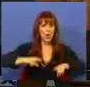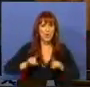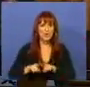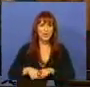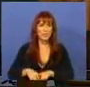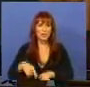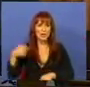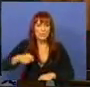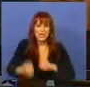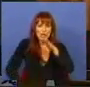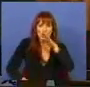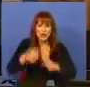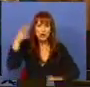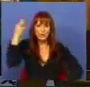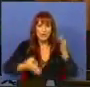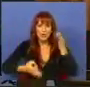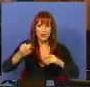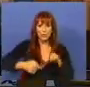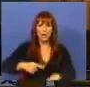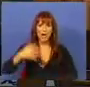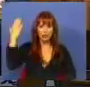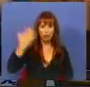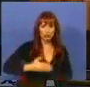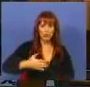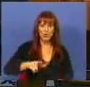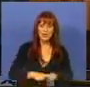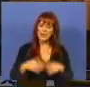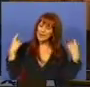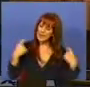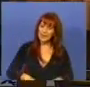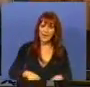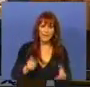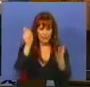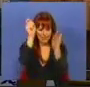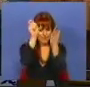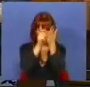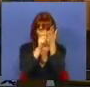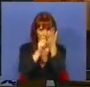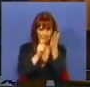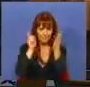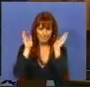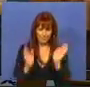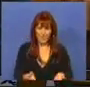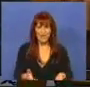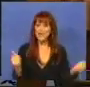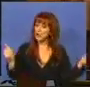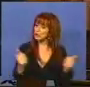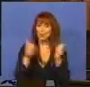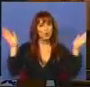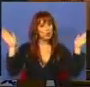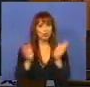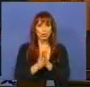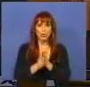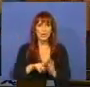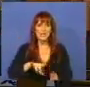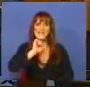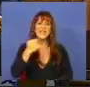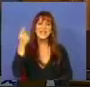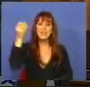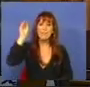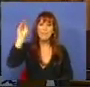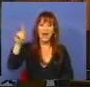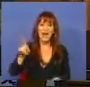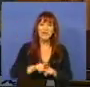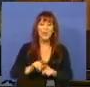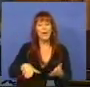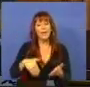Presidente do Supremo Tribunal de Justiça de que deve haver esse registro e que todo o segredo bancário